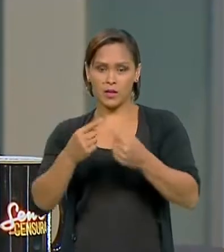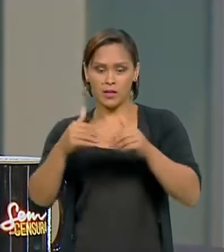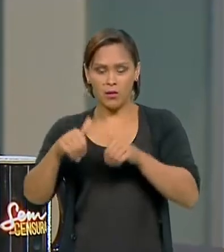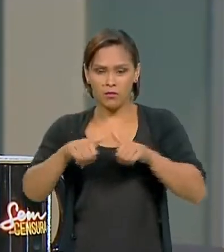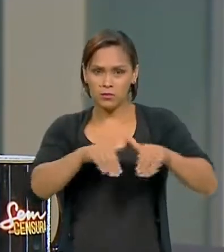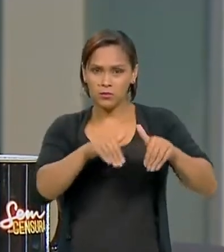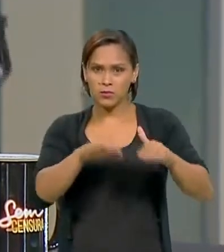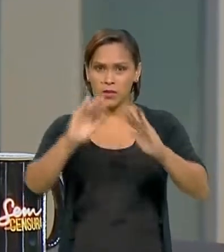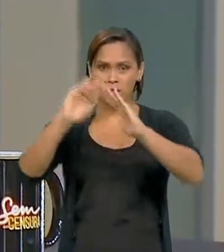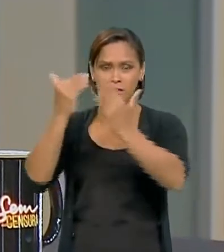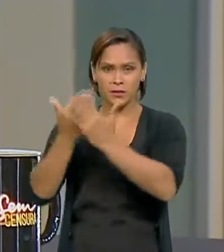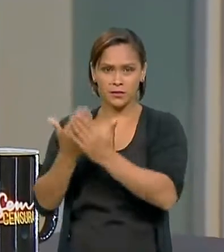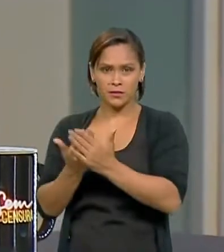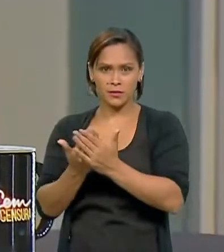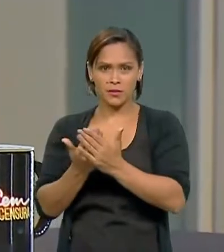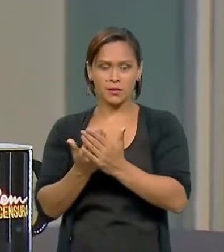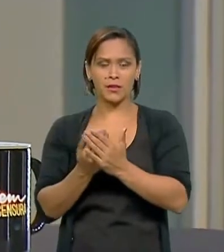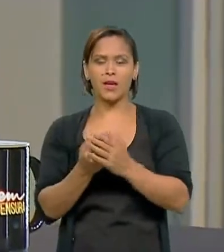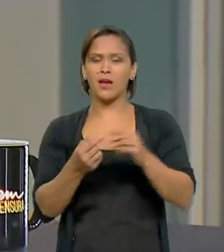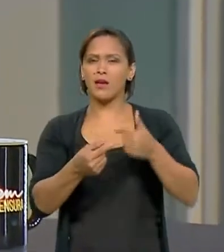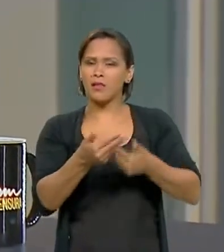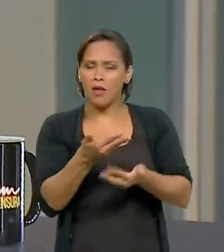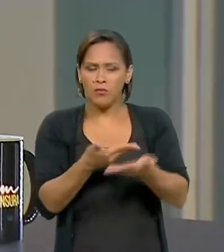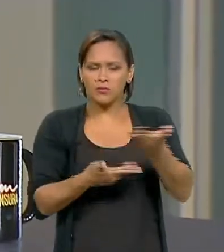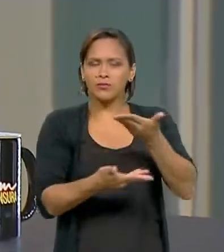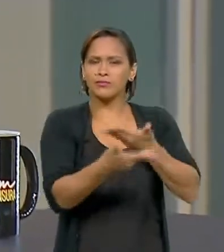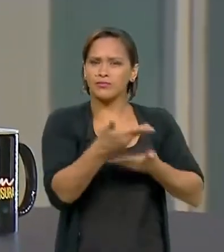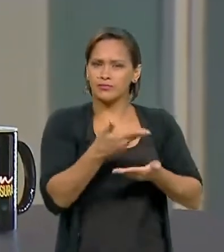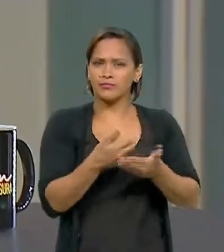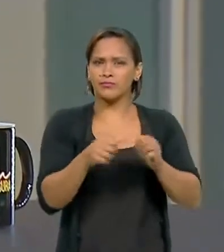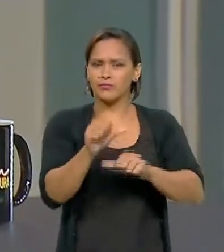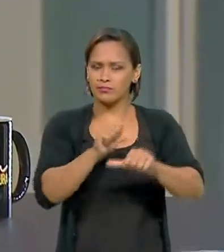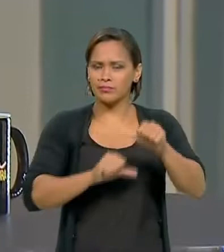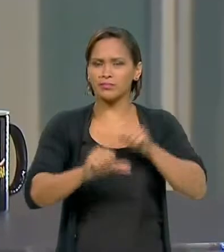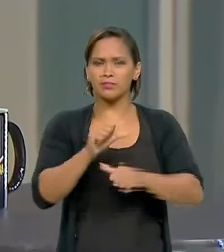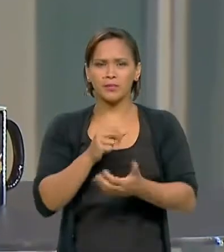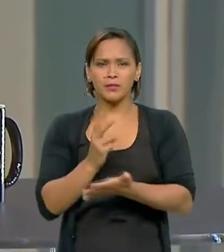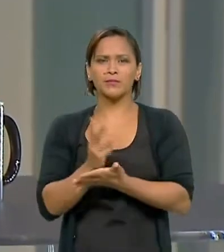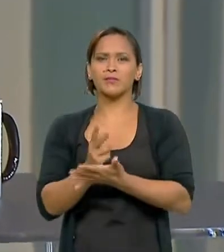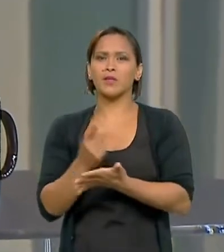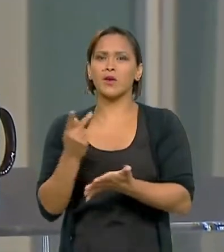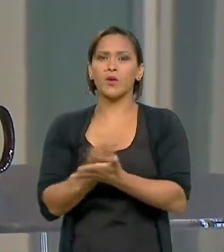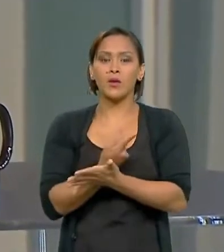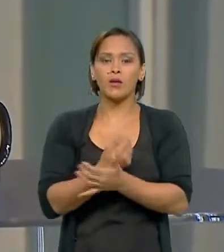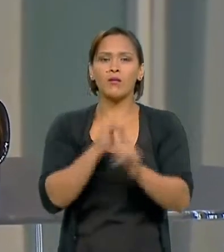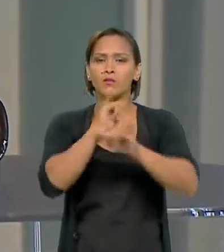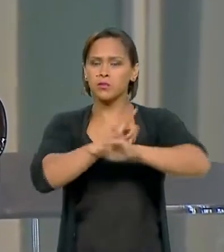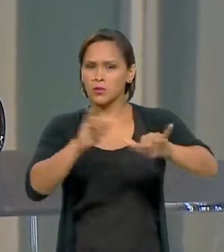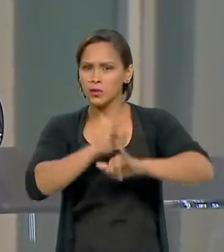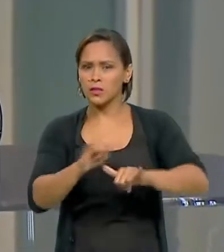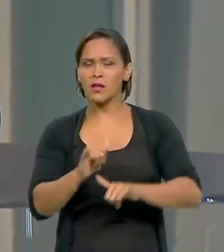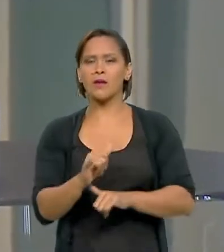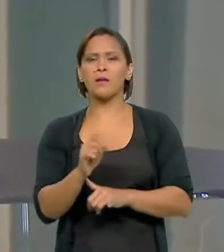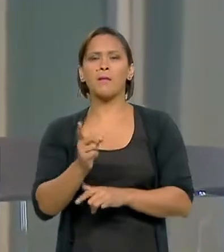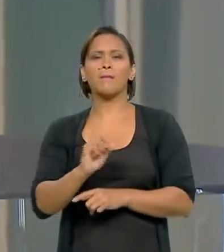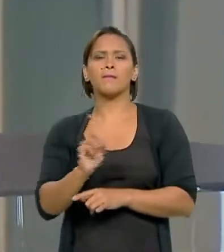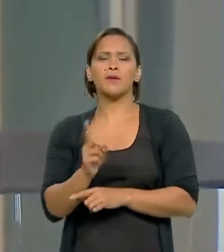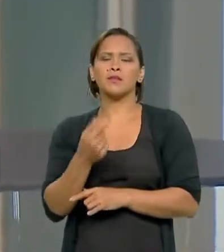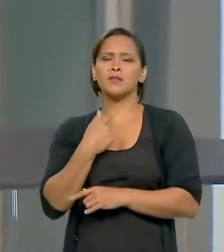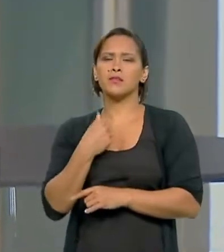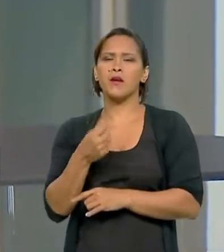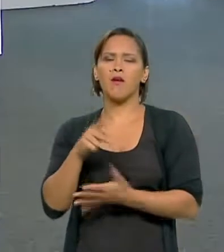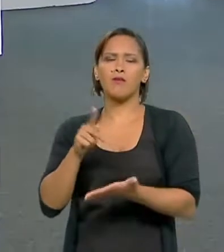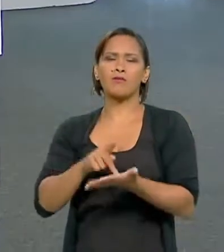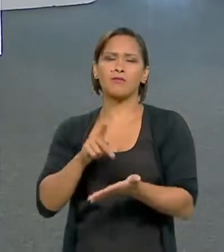essas ilações, elas sempre acontecem porque isso dá notícia. Mas elas não estão fundamentadas